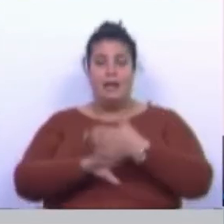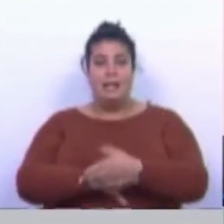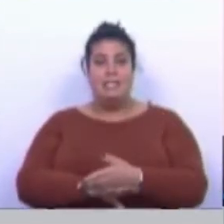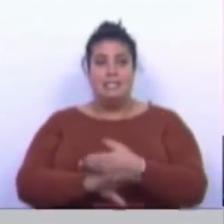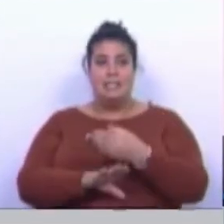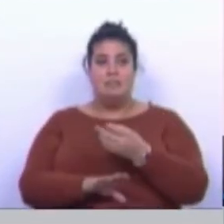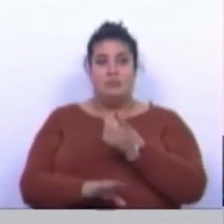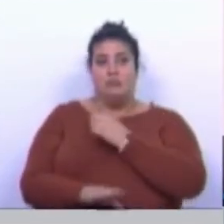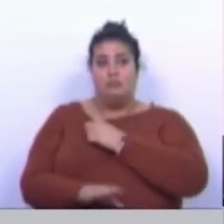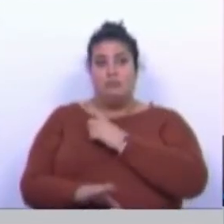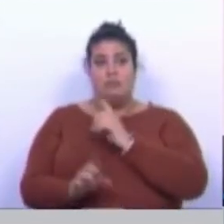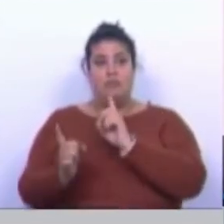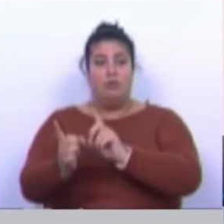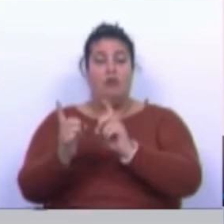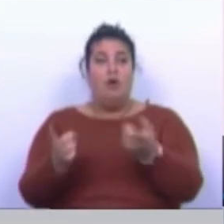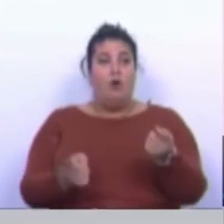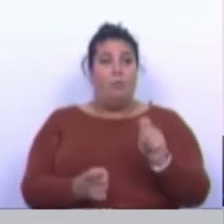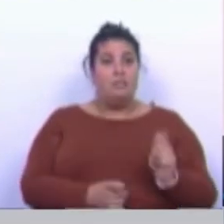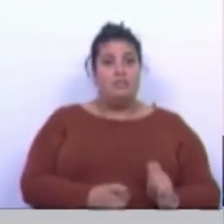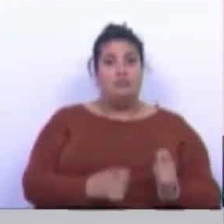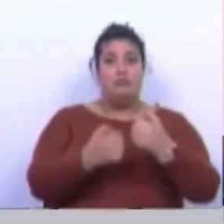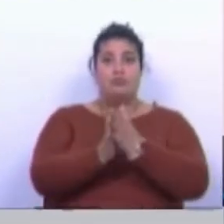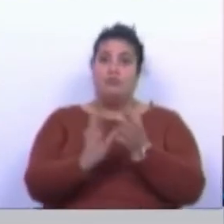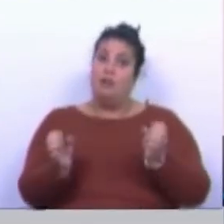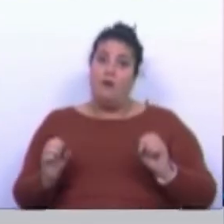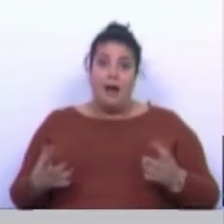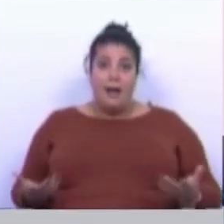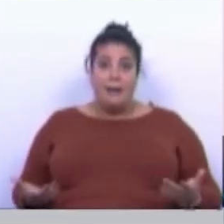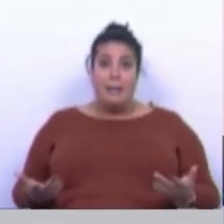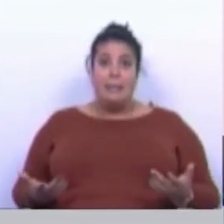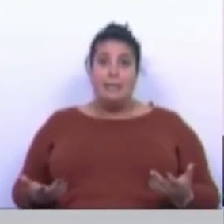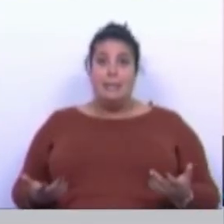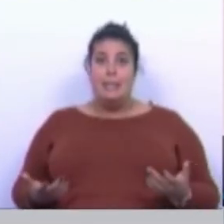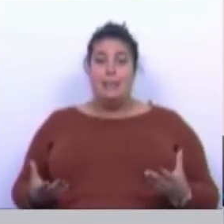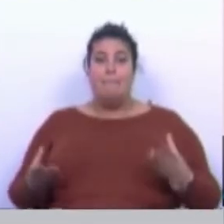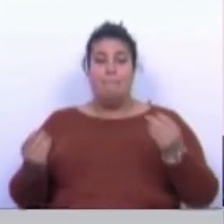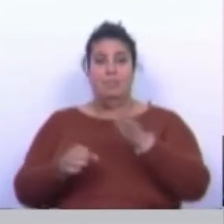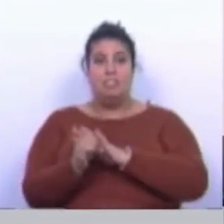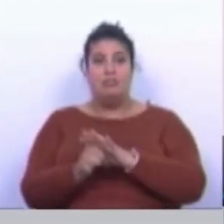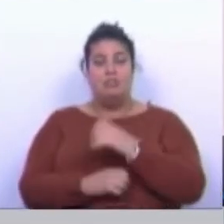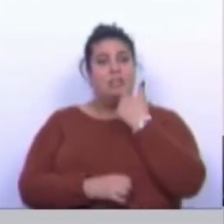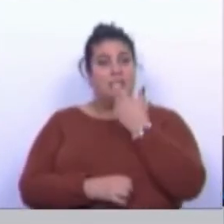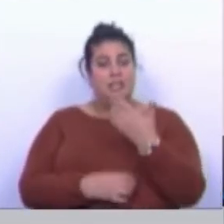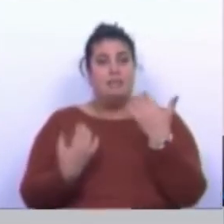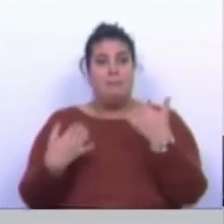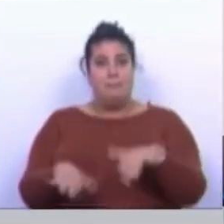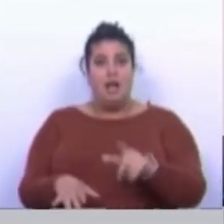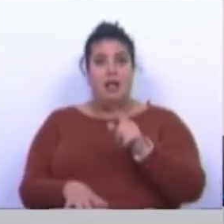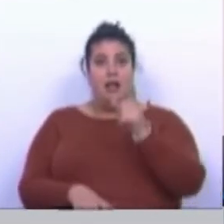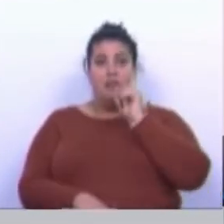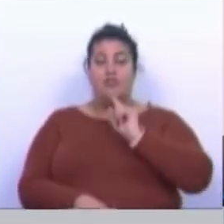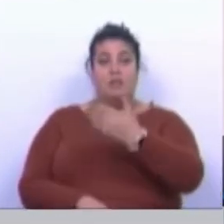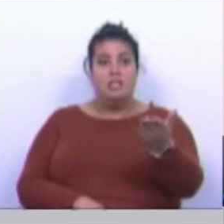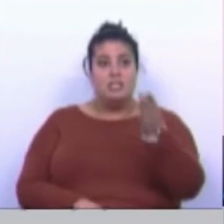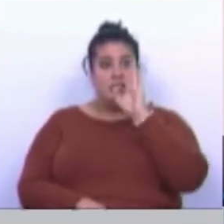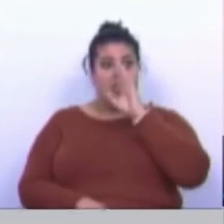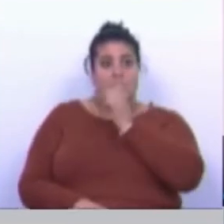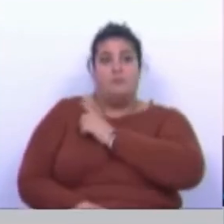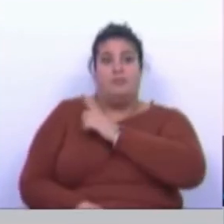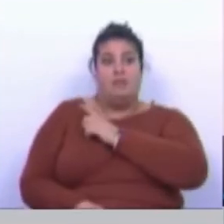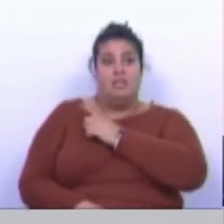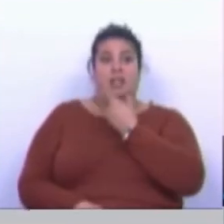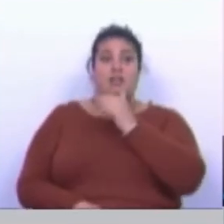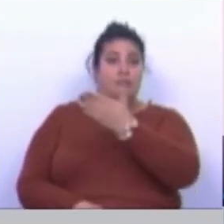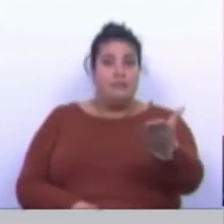consultas ou de não terem consultas todos os meses no centro de saúde. Muitas situações em que dizem erradamente às mulheres que estão a seguidas no privado, não